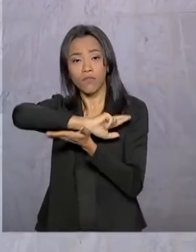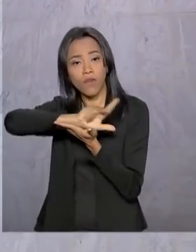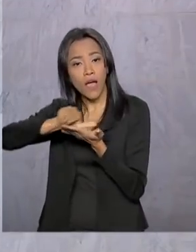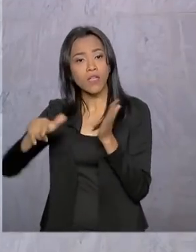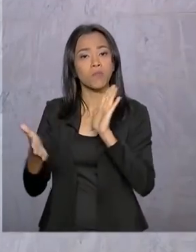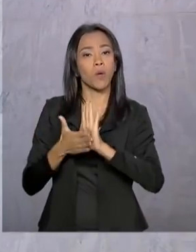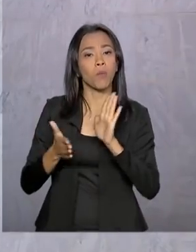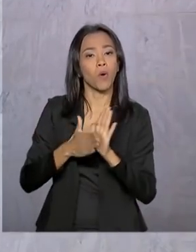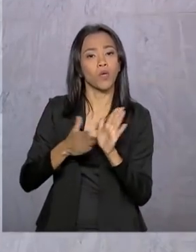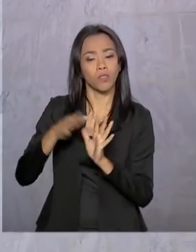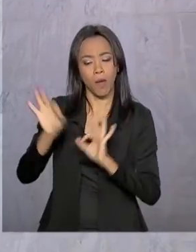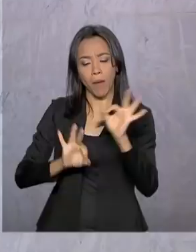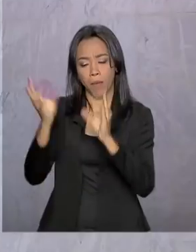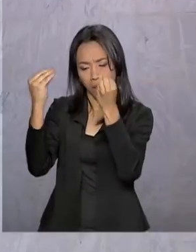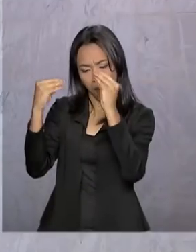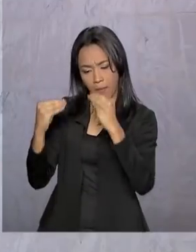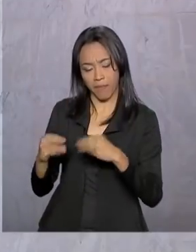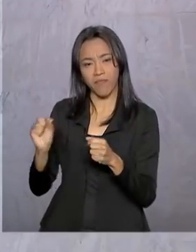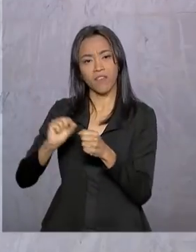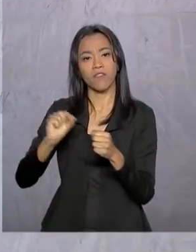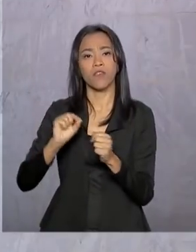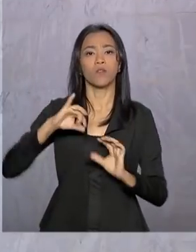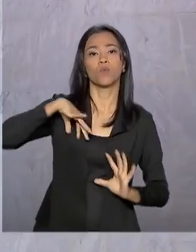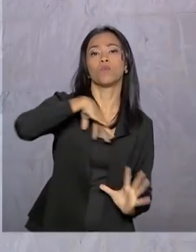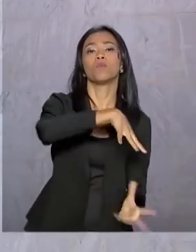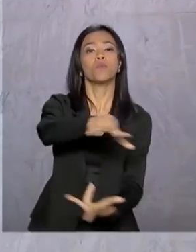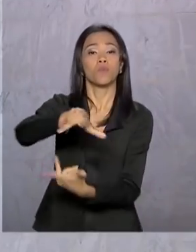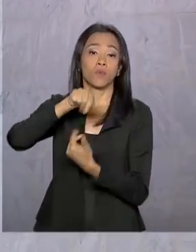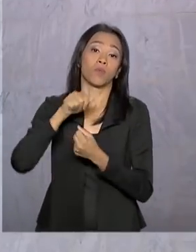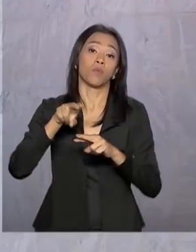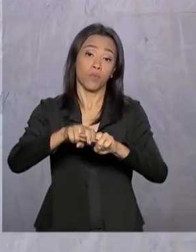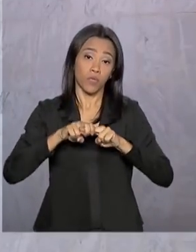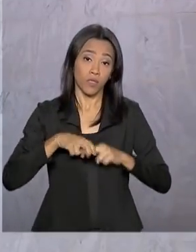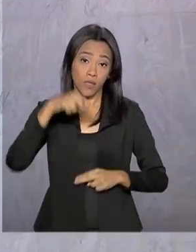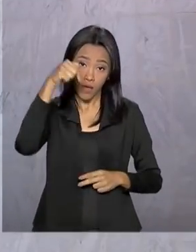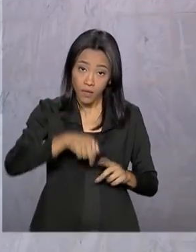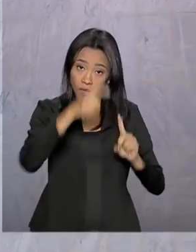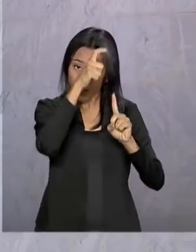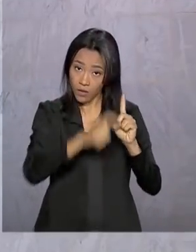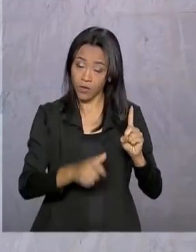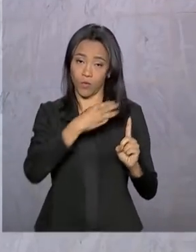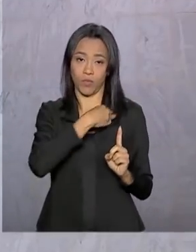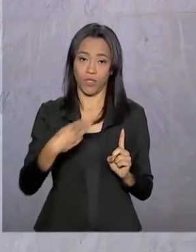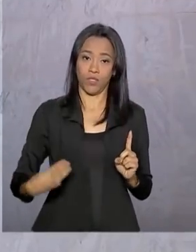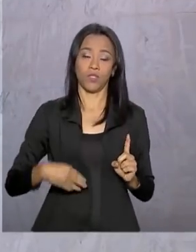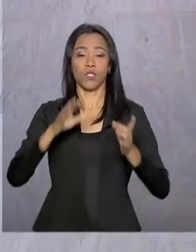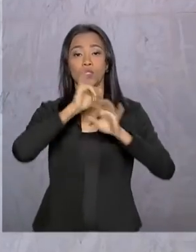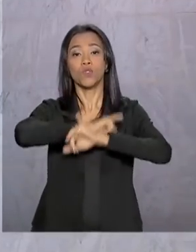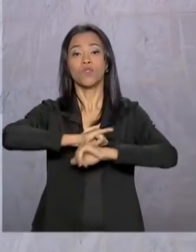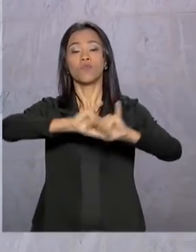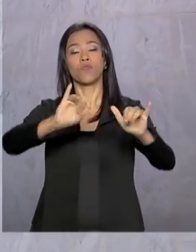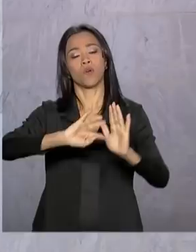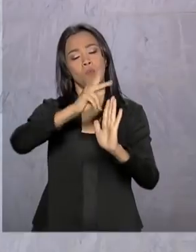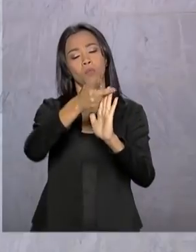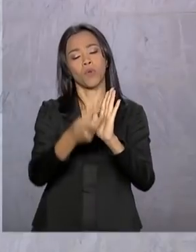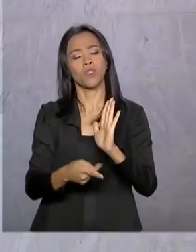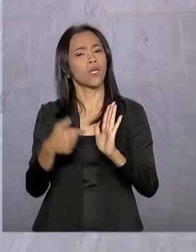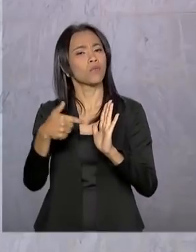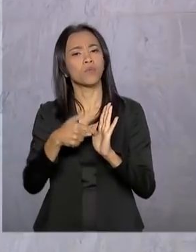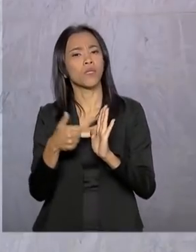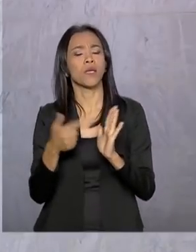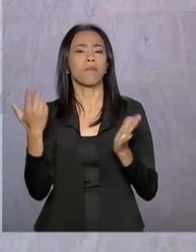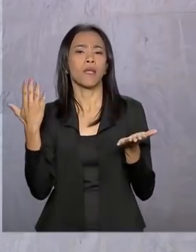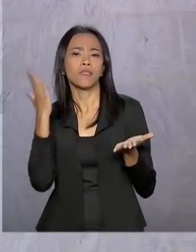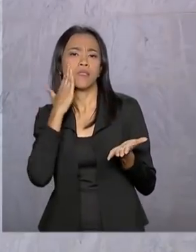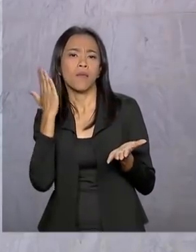E hoje à tarde, aqui em Brasília, o ministro Ricardo Salles lança o projeto da Rede Nacional de Monitoramento da Qualidade do